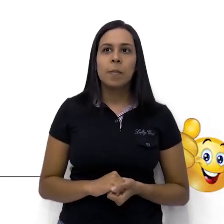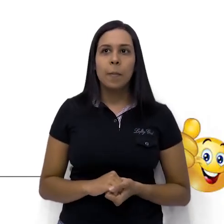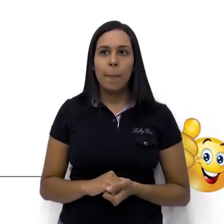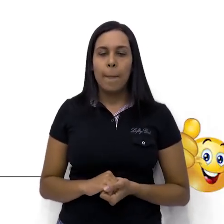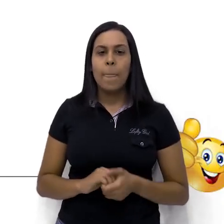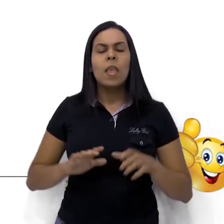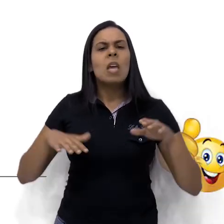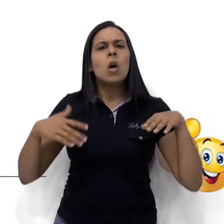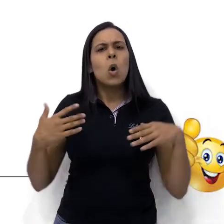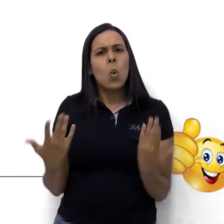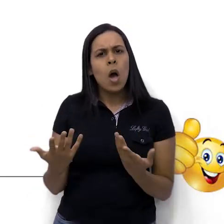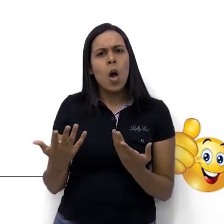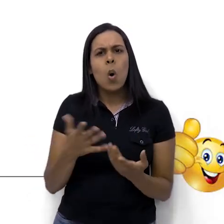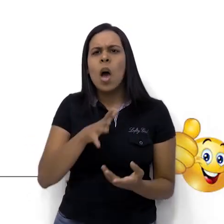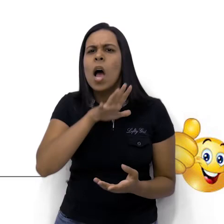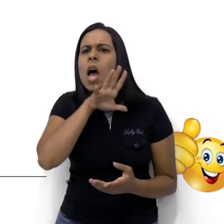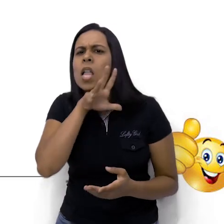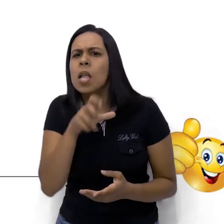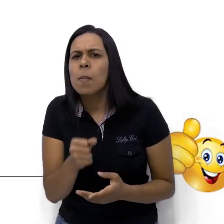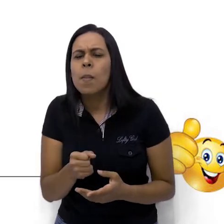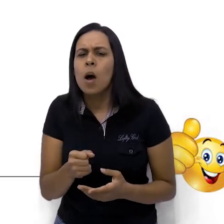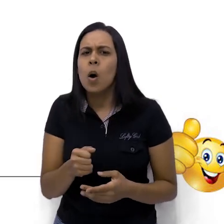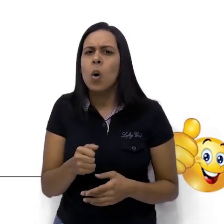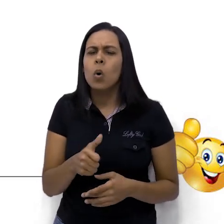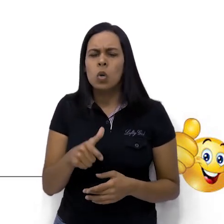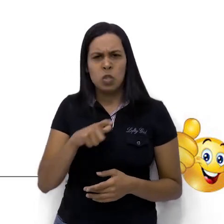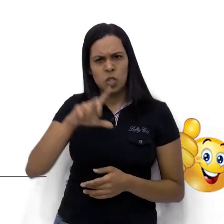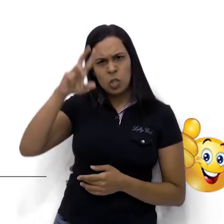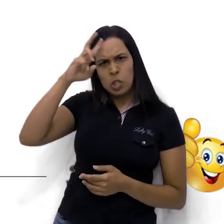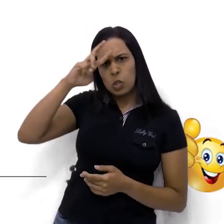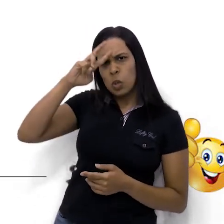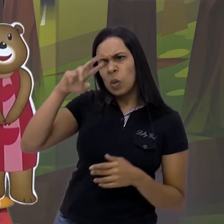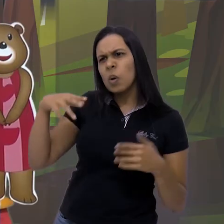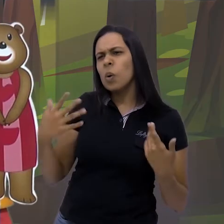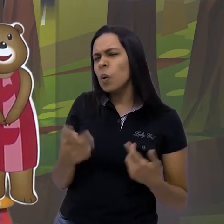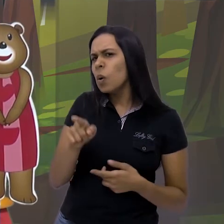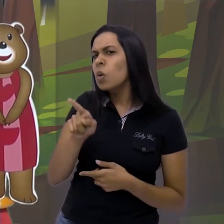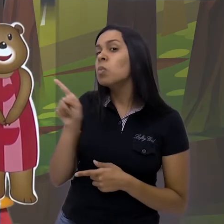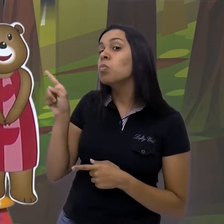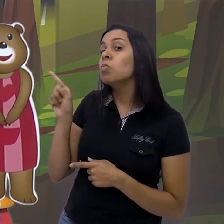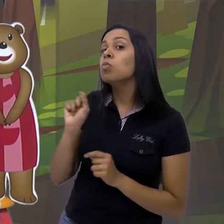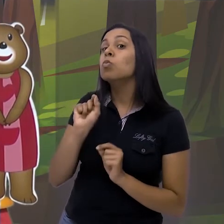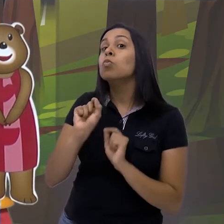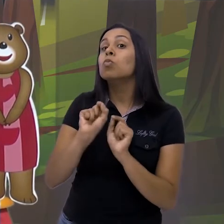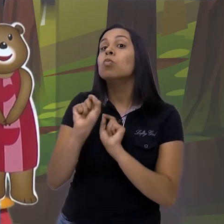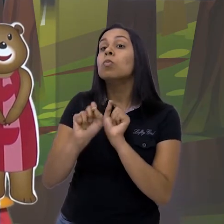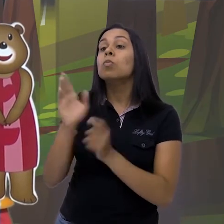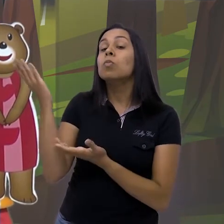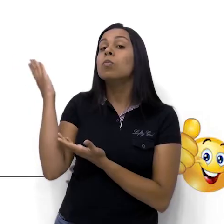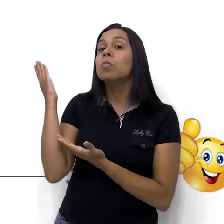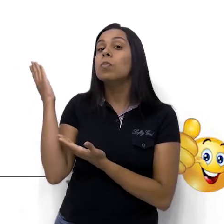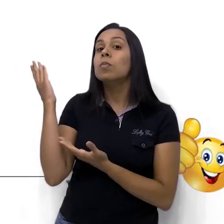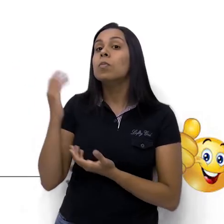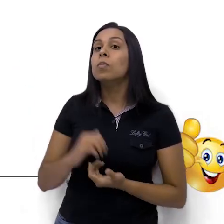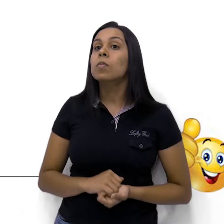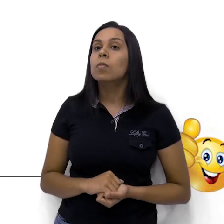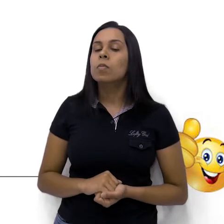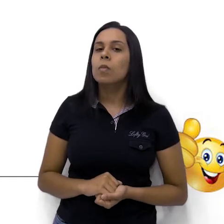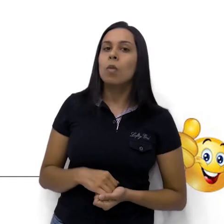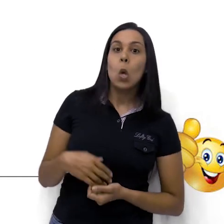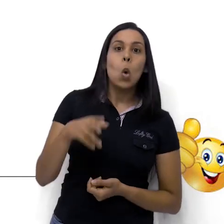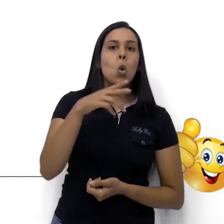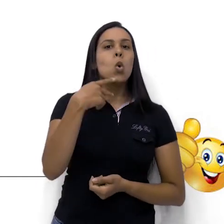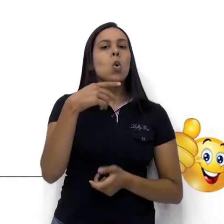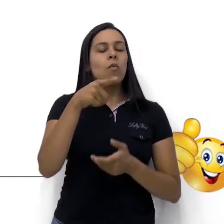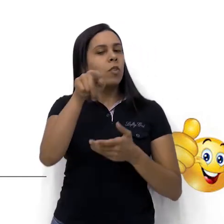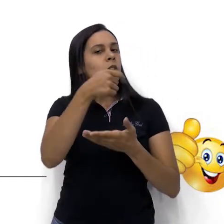Qual animal aparece nessa história? Que animal é esse? Escreva o nome dele do